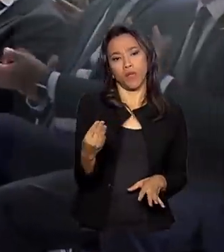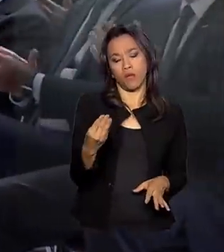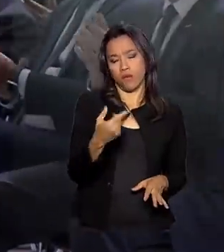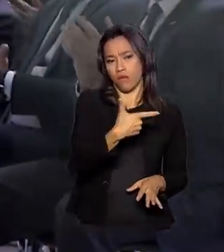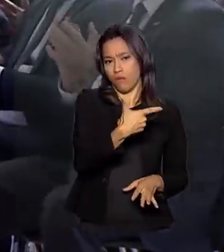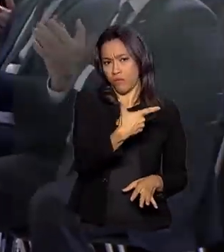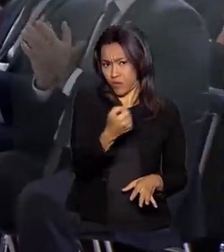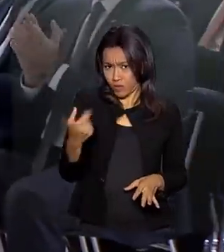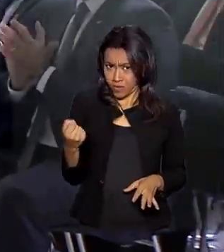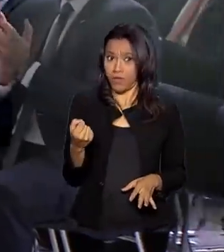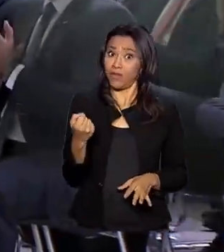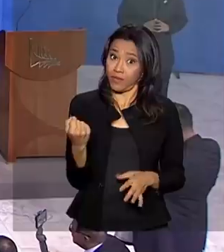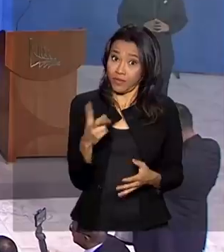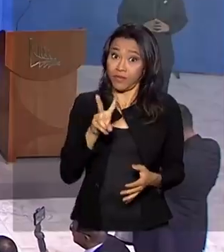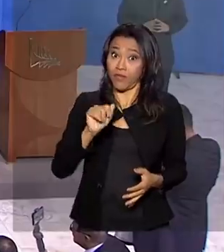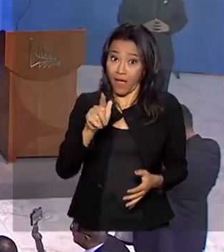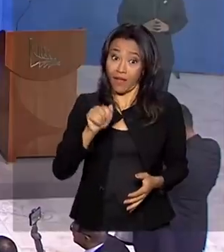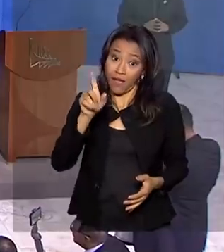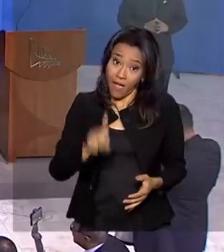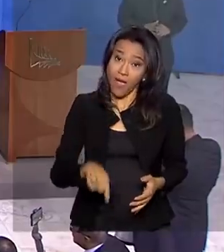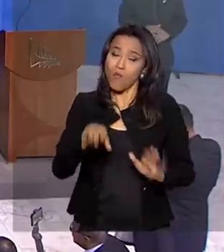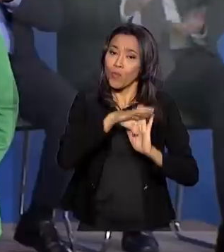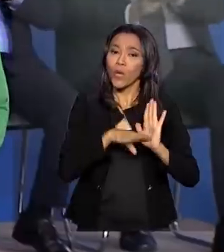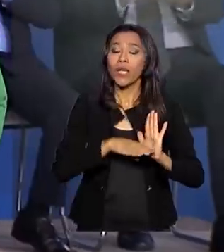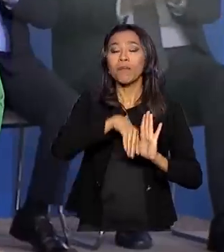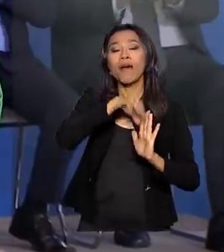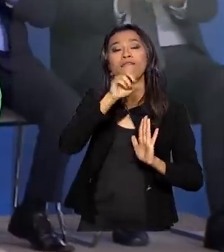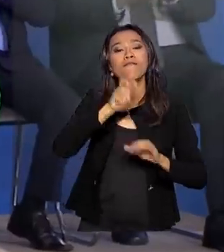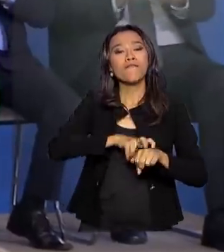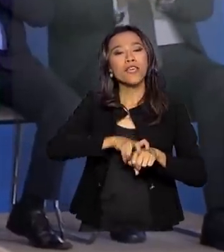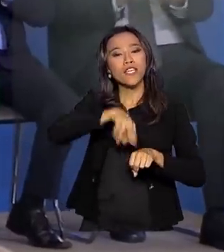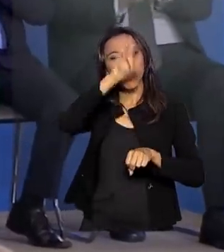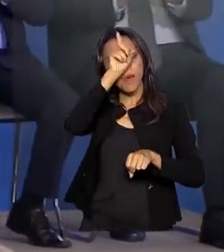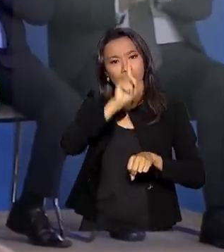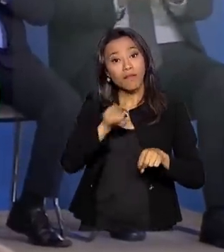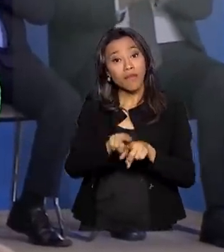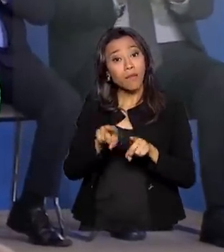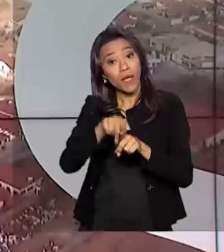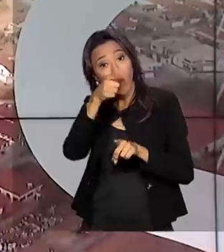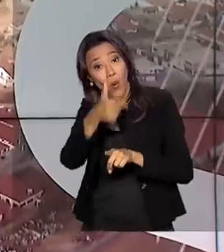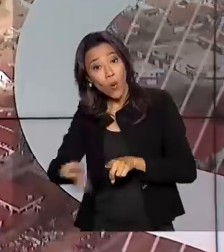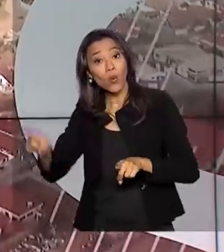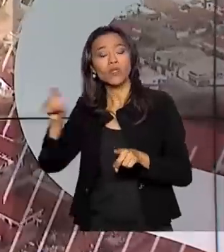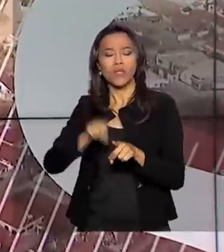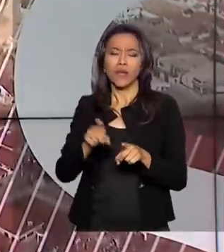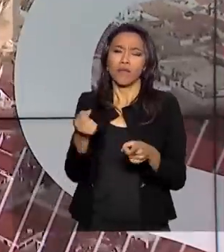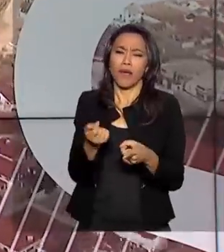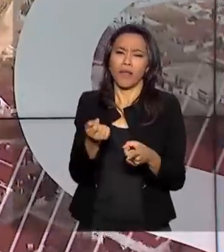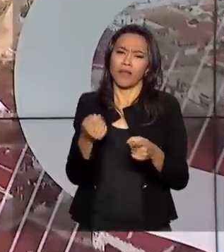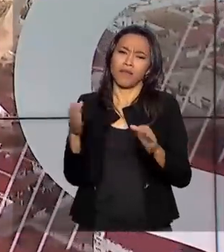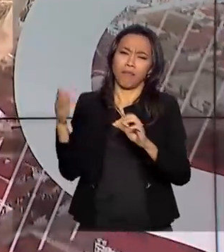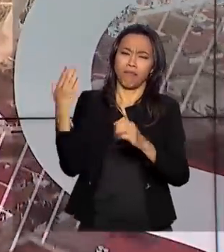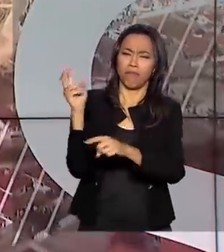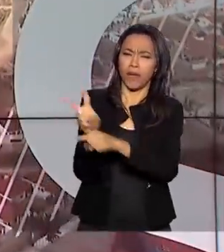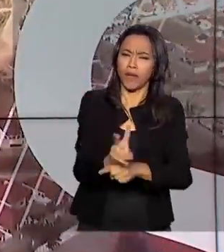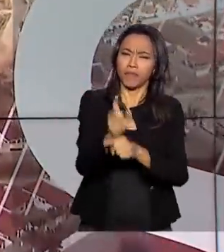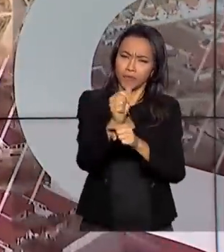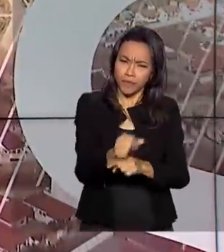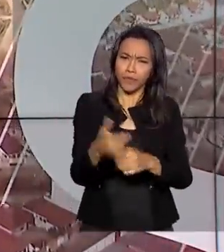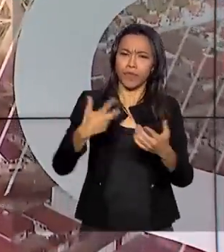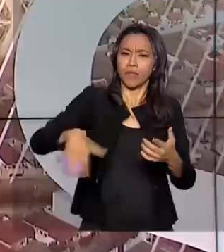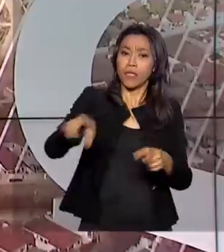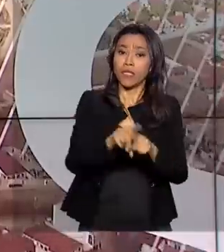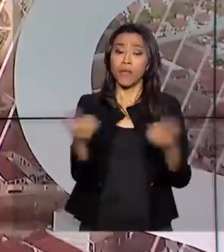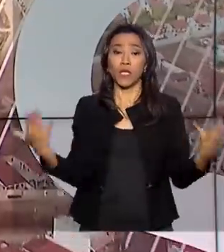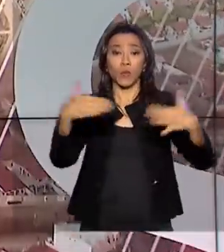anos. É o verde e amarelo, que também deve estimular o microcrédito para quem tem baixa renda e a inserção de pessoas com deficiência.